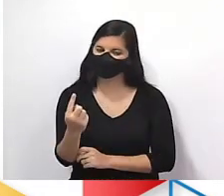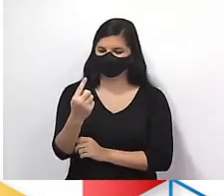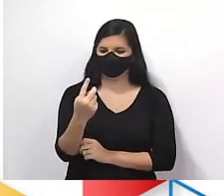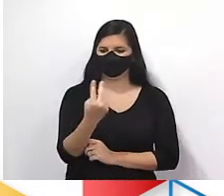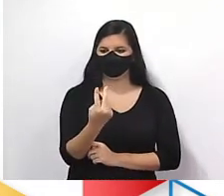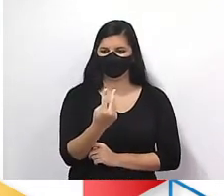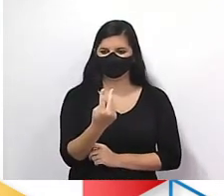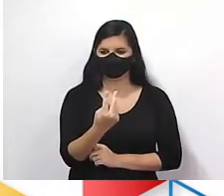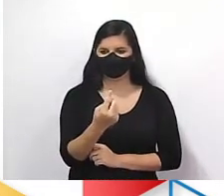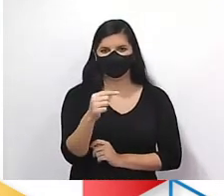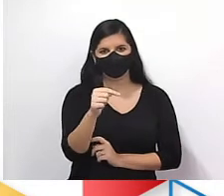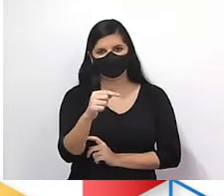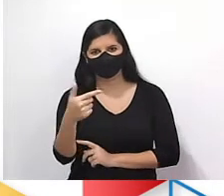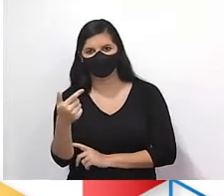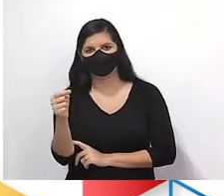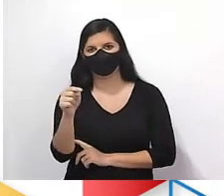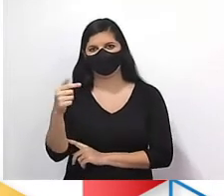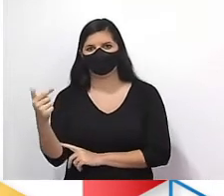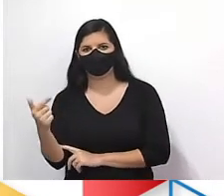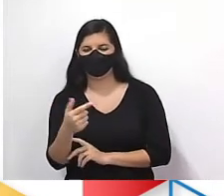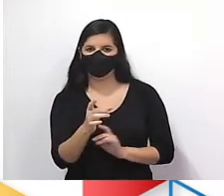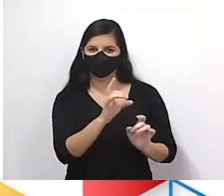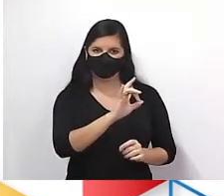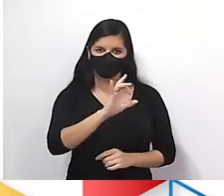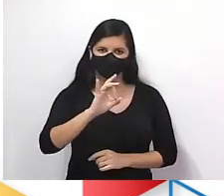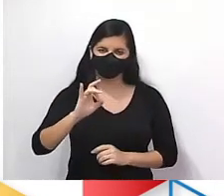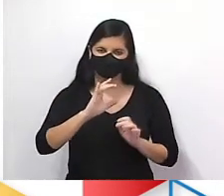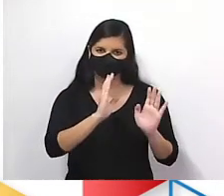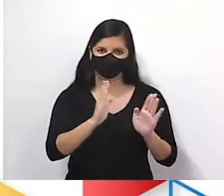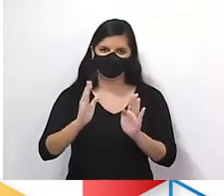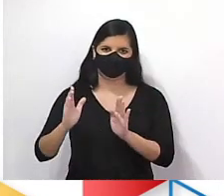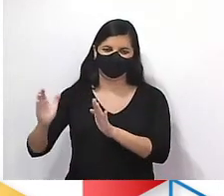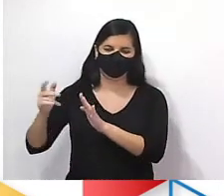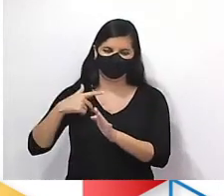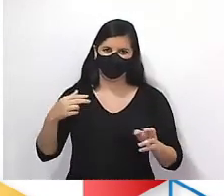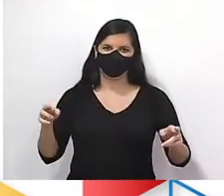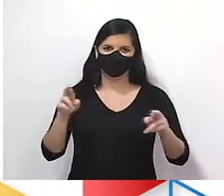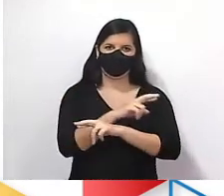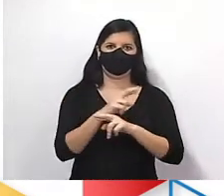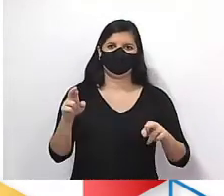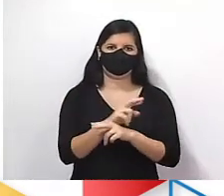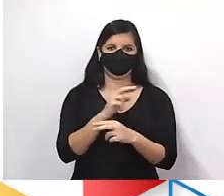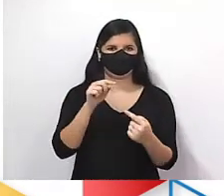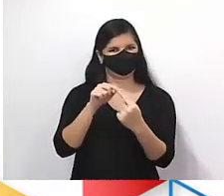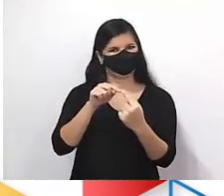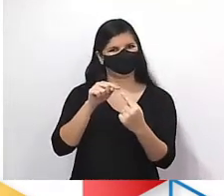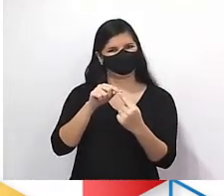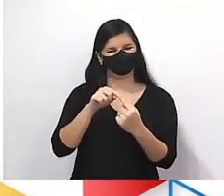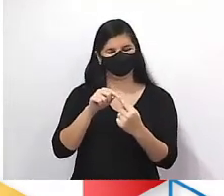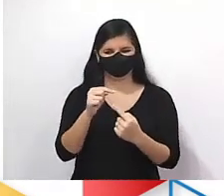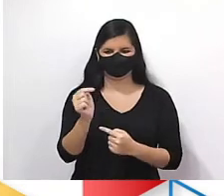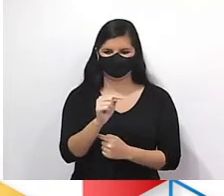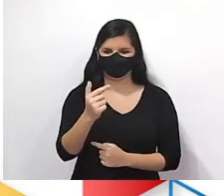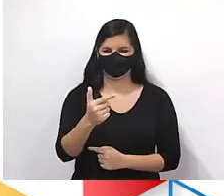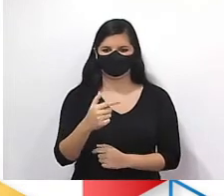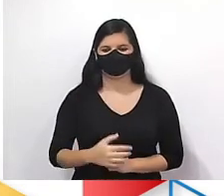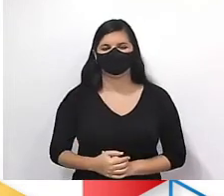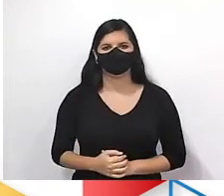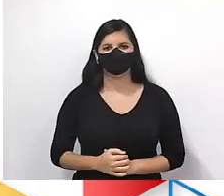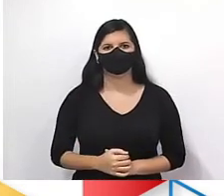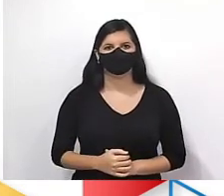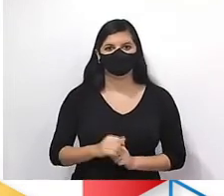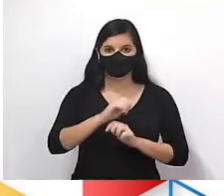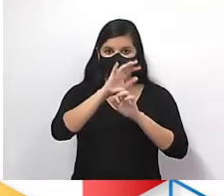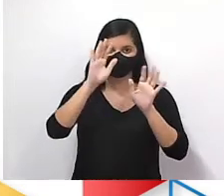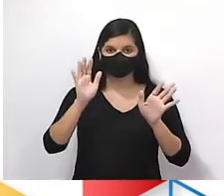menos 1, menos 2. Ó, cada passo desse, eu estive em relação com menos 2, que é o que está lá na fórmula. Ficou claro? Está tranquilo para